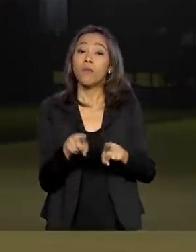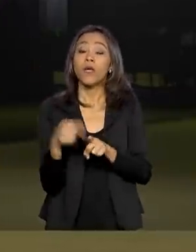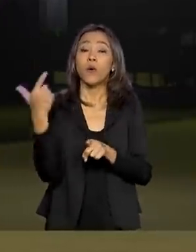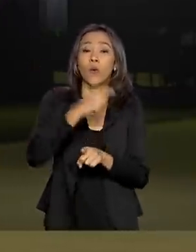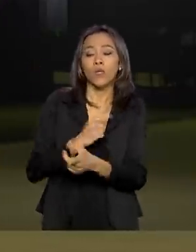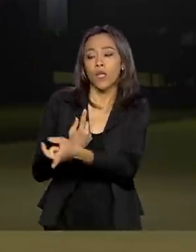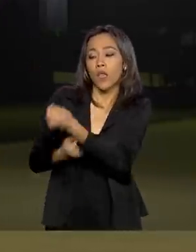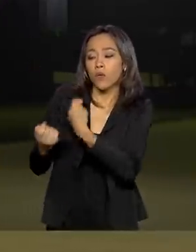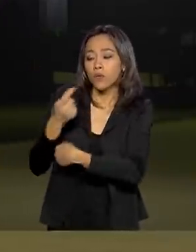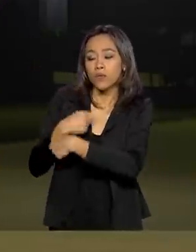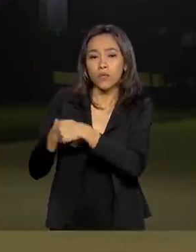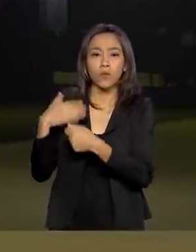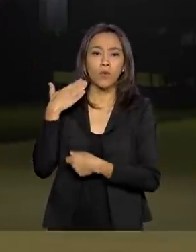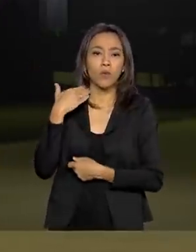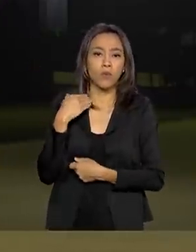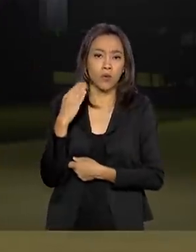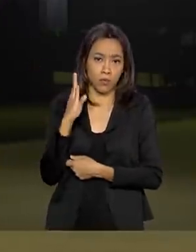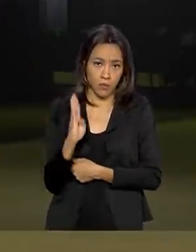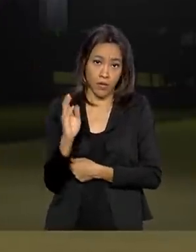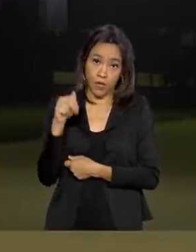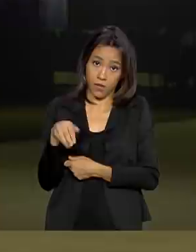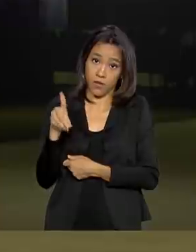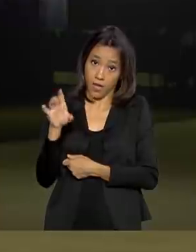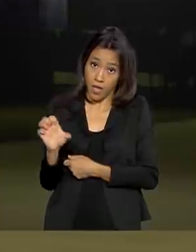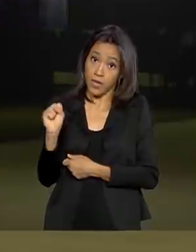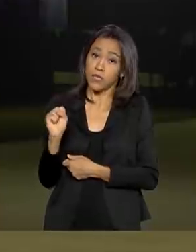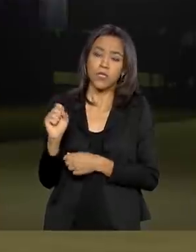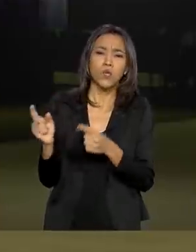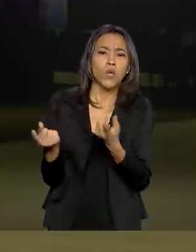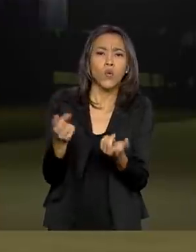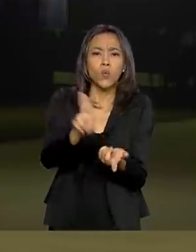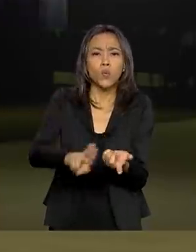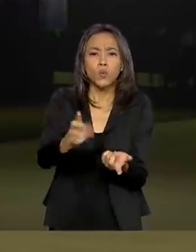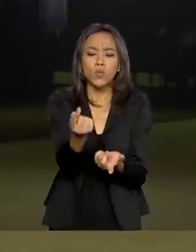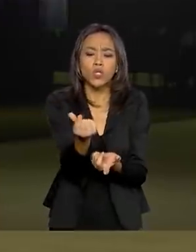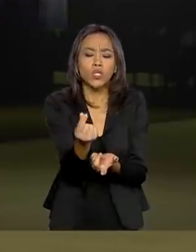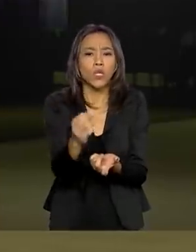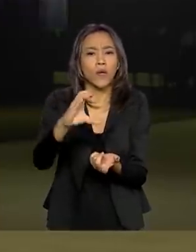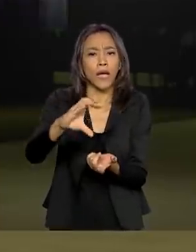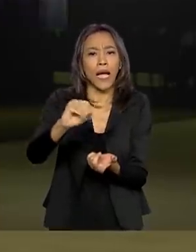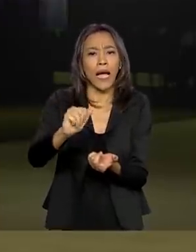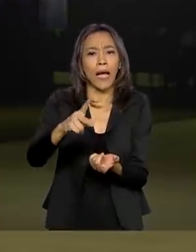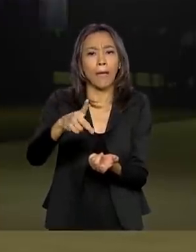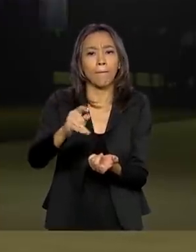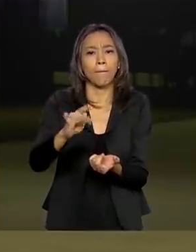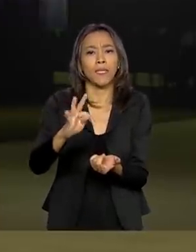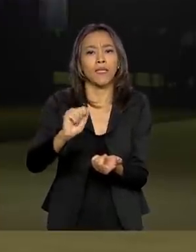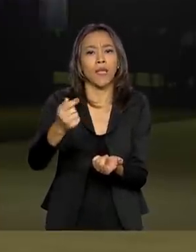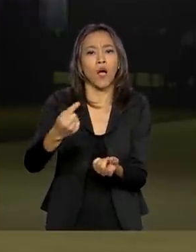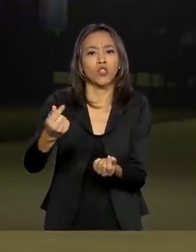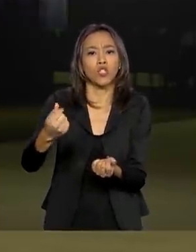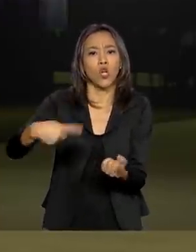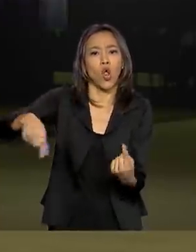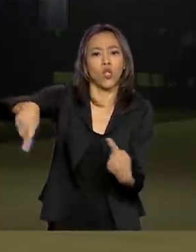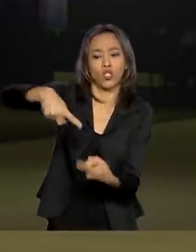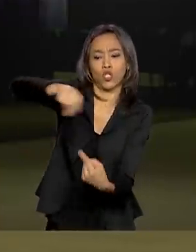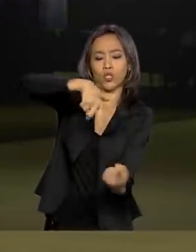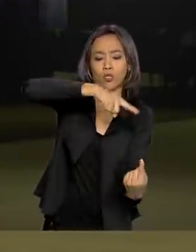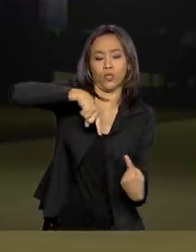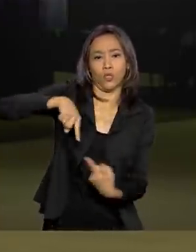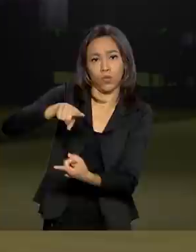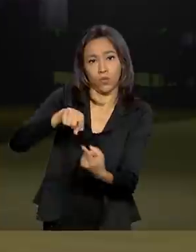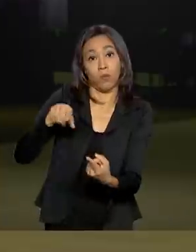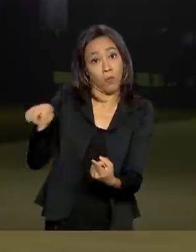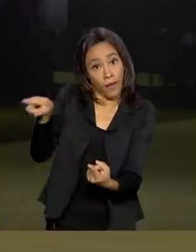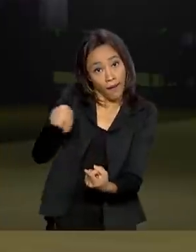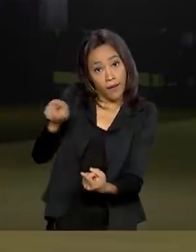as linhas de capital de giro, que vão ser fundamentais para garantir um pouco mais de, para dar uma elasticidade, um pouco mais de rigidez para as empresas.